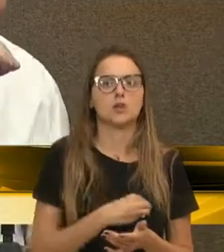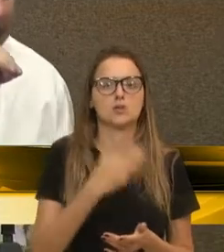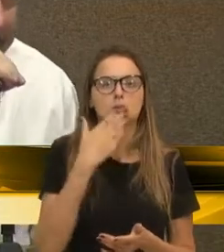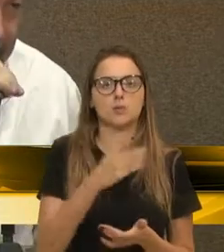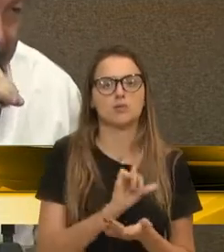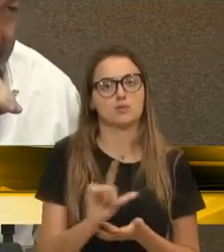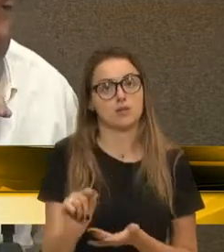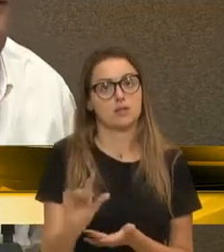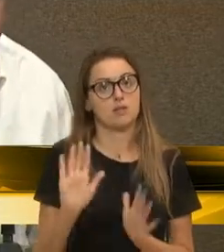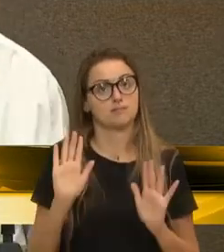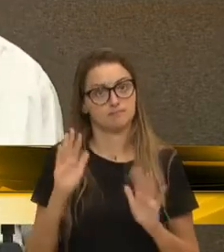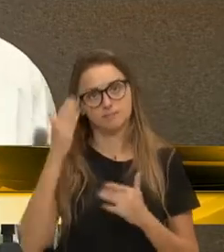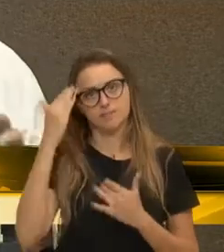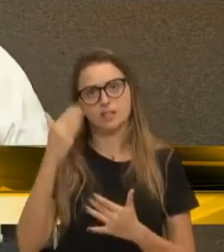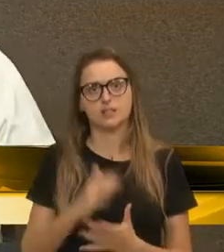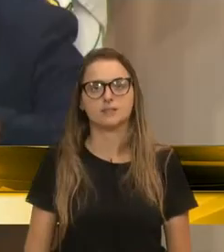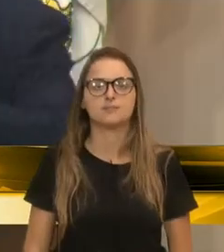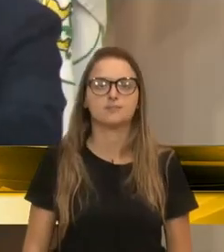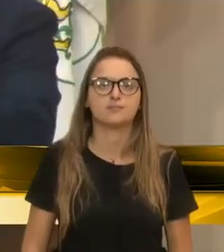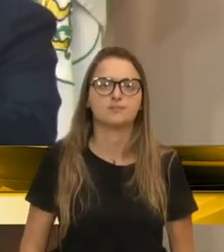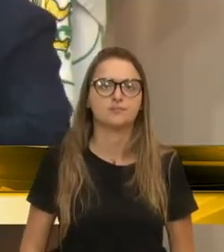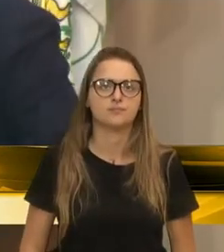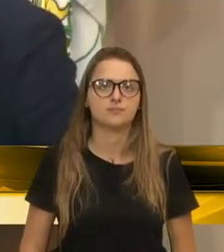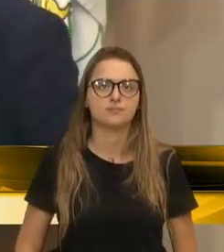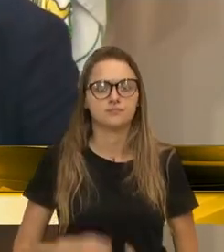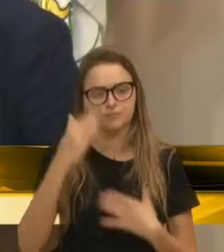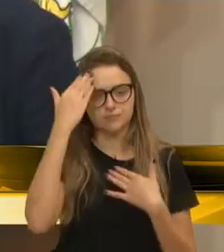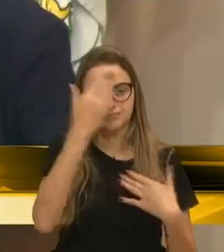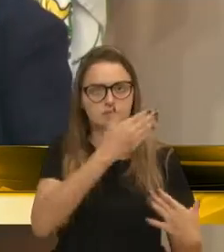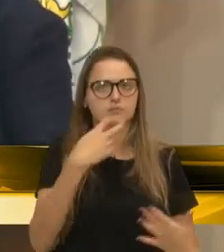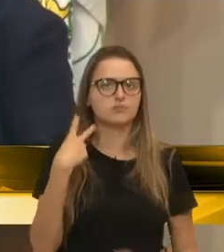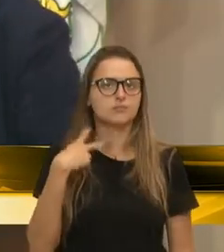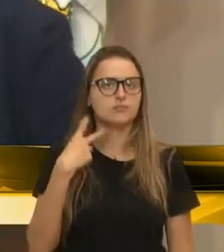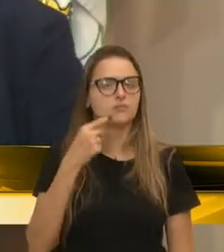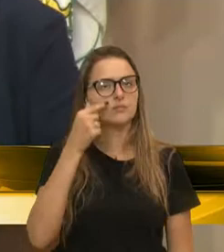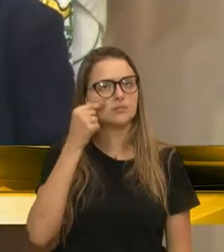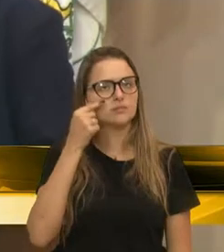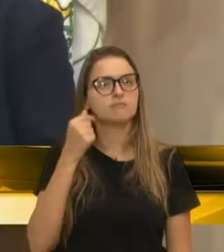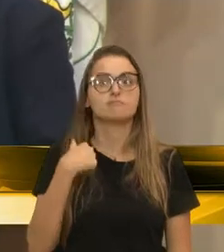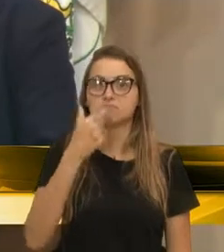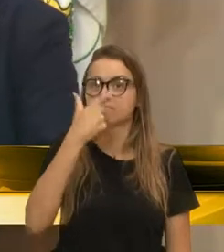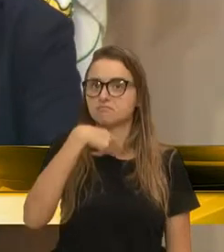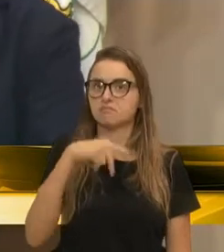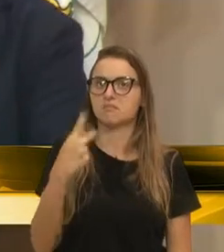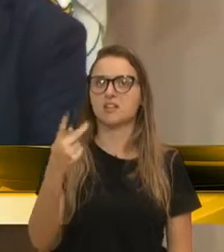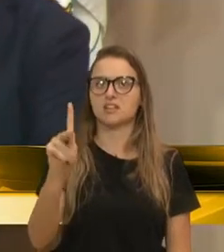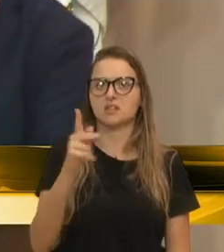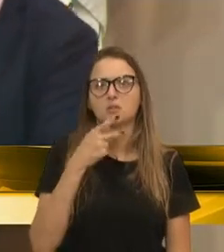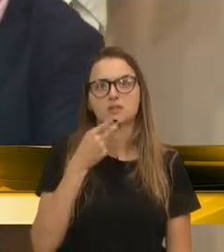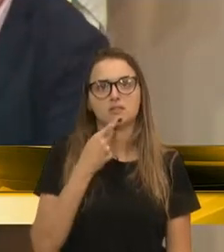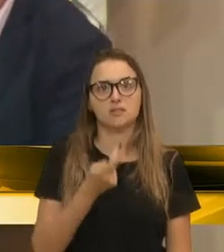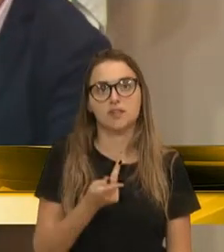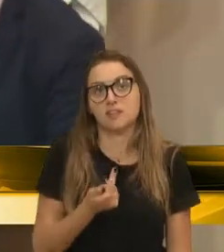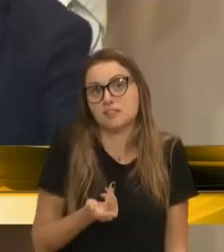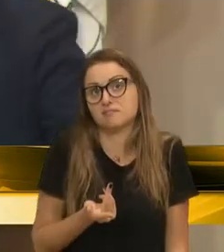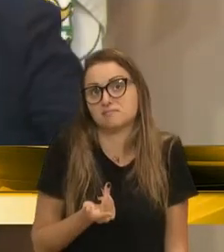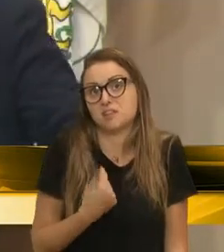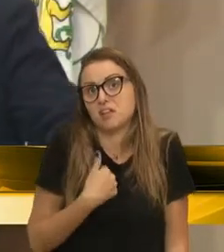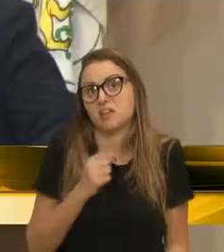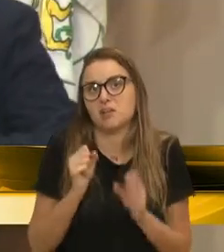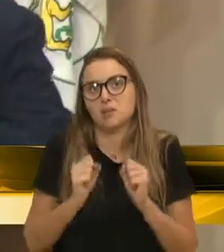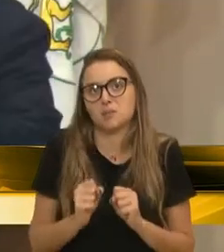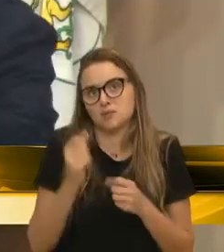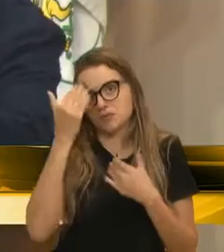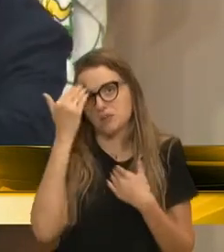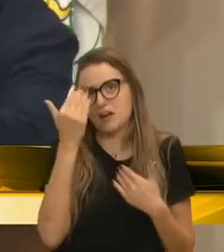não é, vereador Renato? Obrigado. Obrigado, vereador Frizo. Eu acho que, com a sua fala, não precisava nem... Eu poderia agradecer